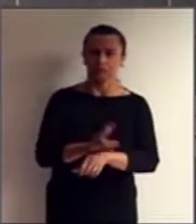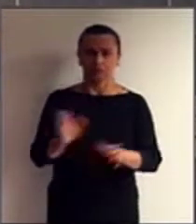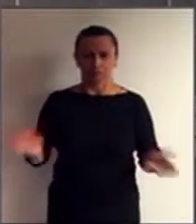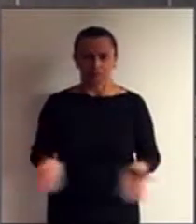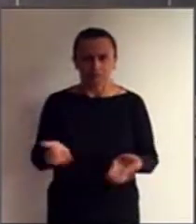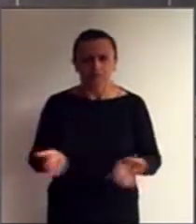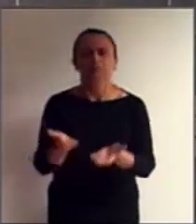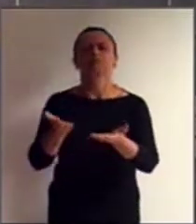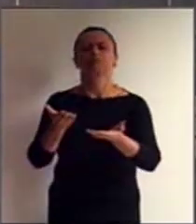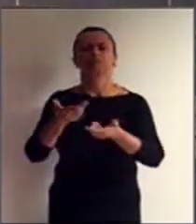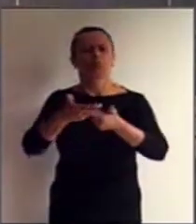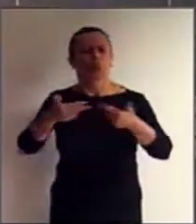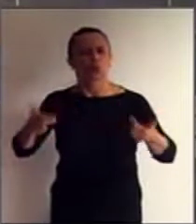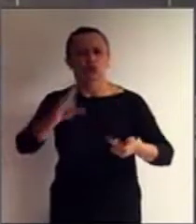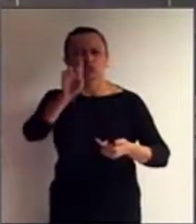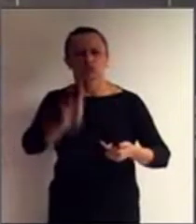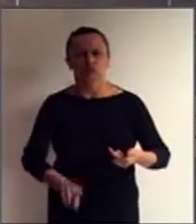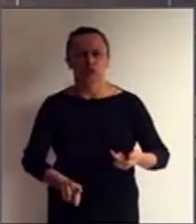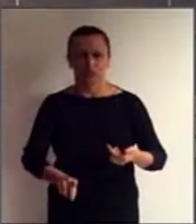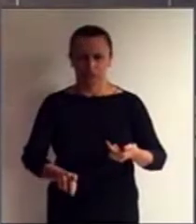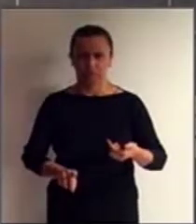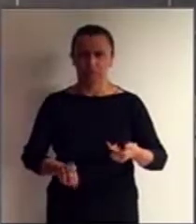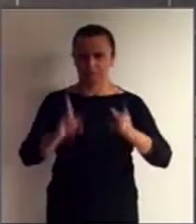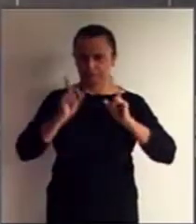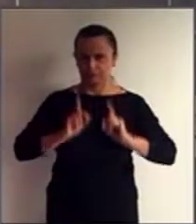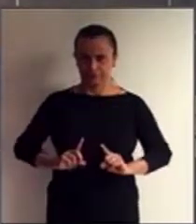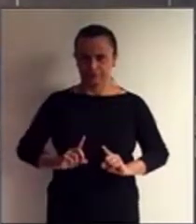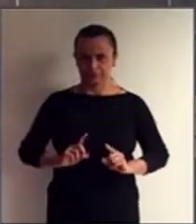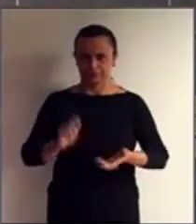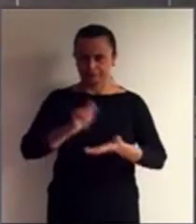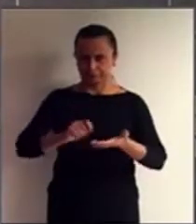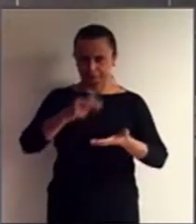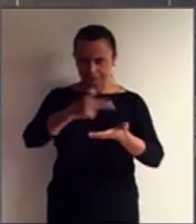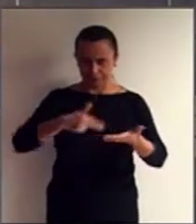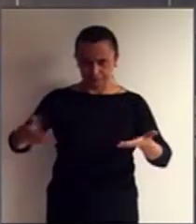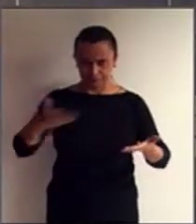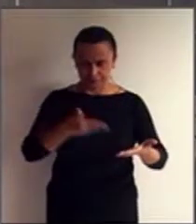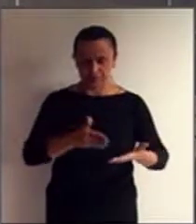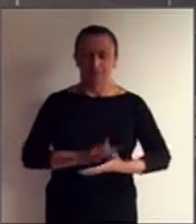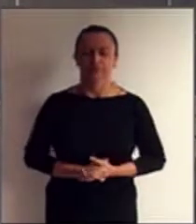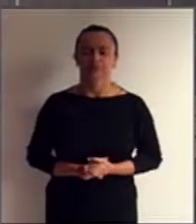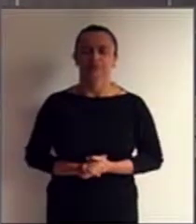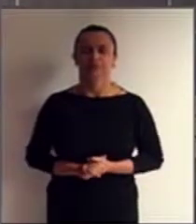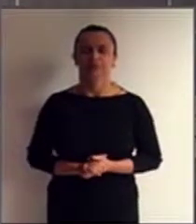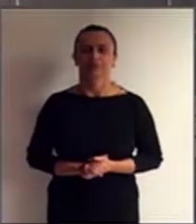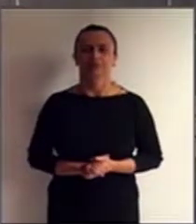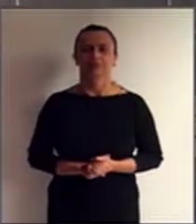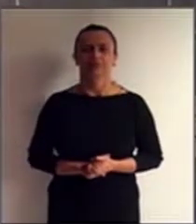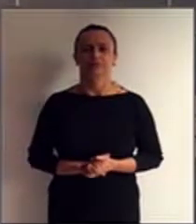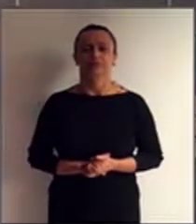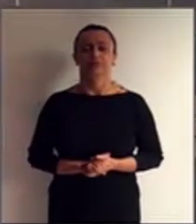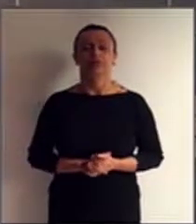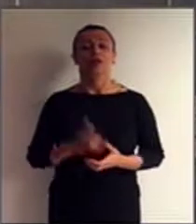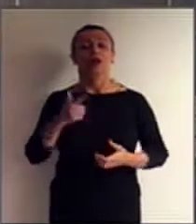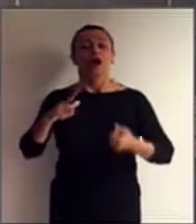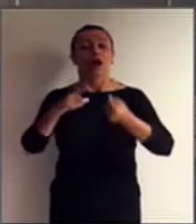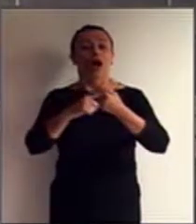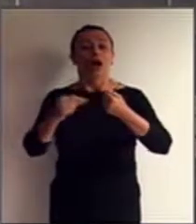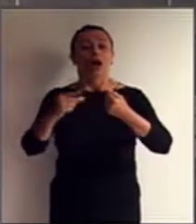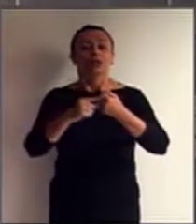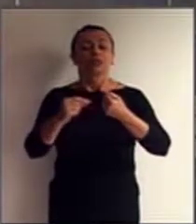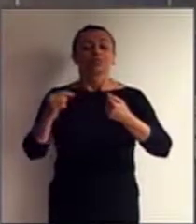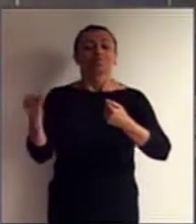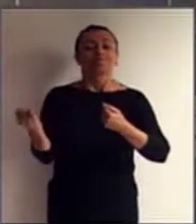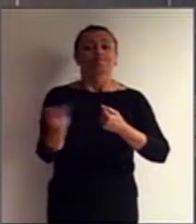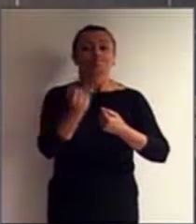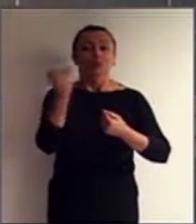direitos da Convenção sobre os Direitos da Pessoa com Deficiência. Outro artigo importante é o